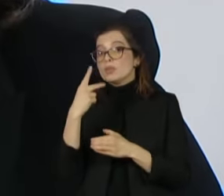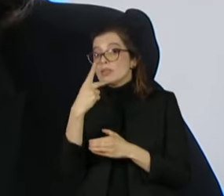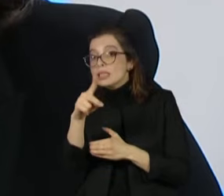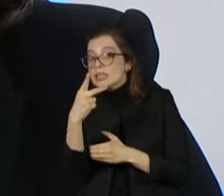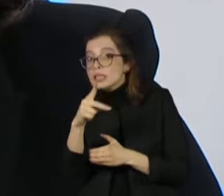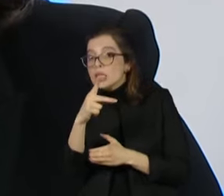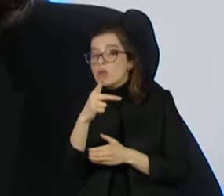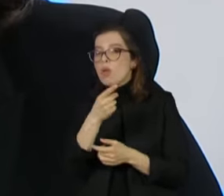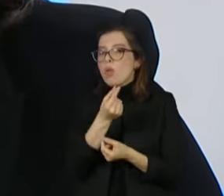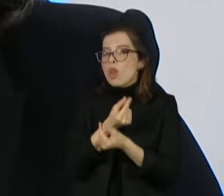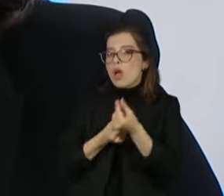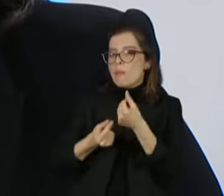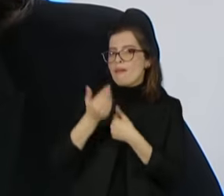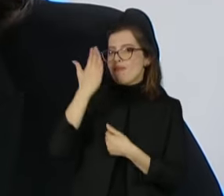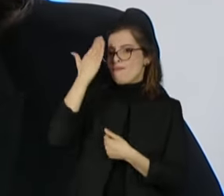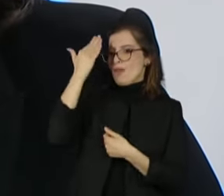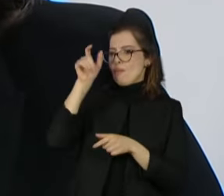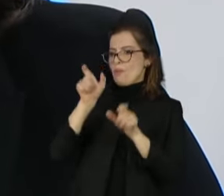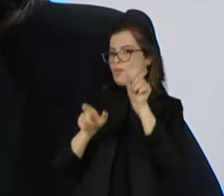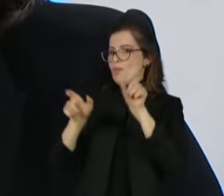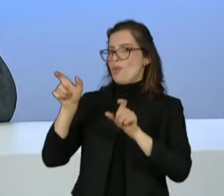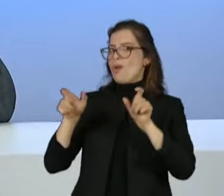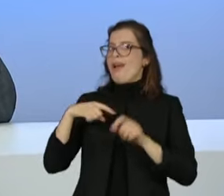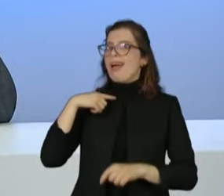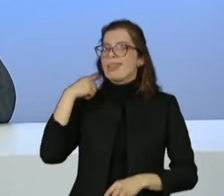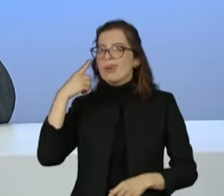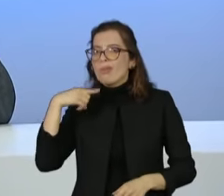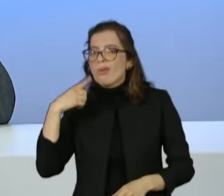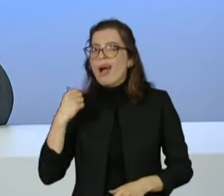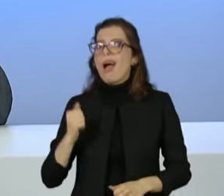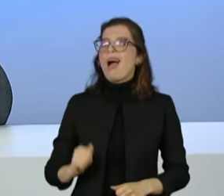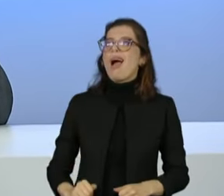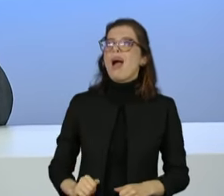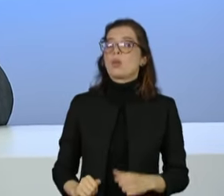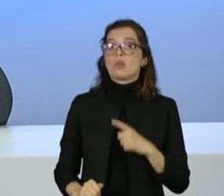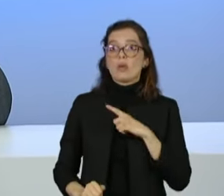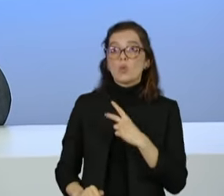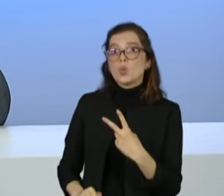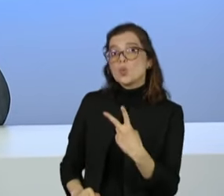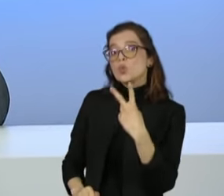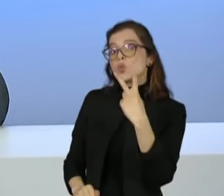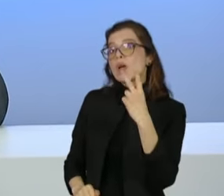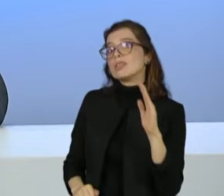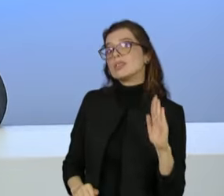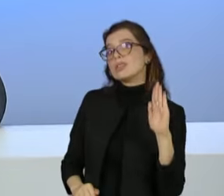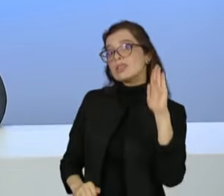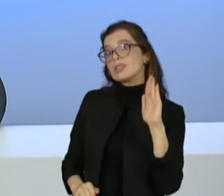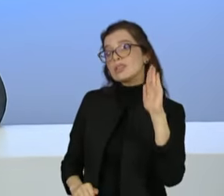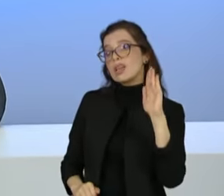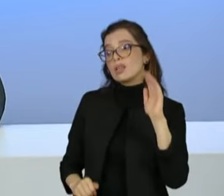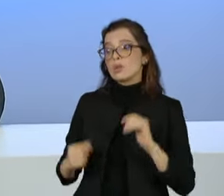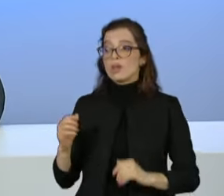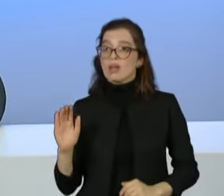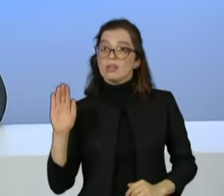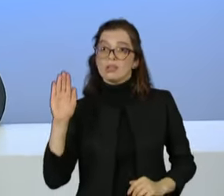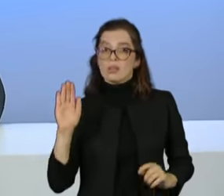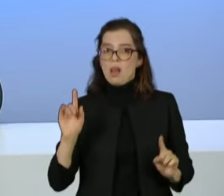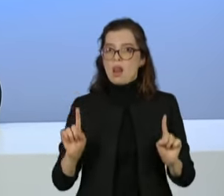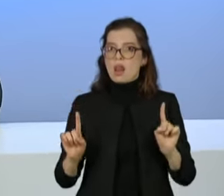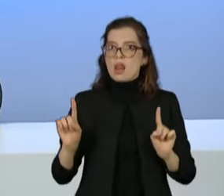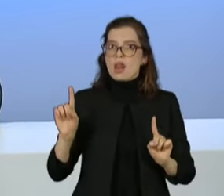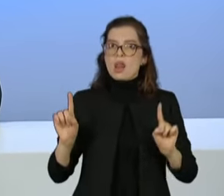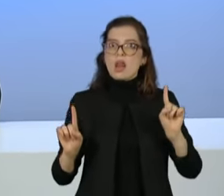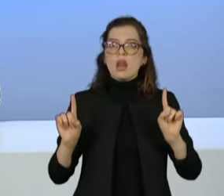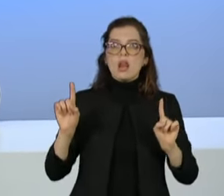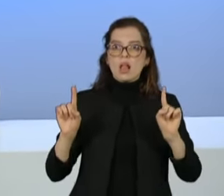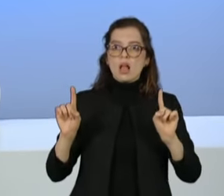Mas vai enfrentar aí dois candidatos. Um que tem um arsenal digital imenso e o outro que tem um